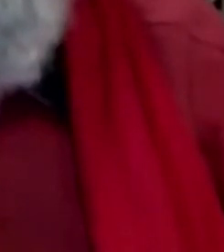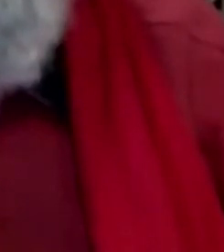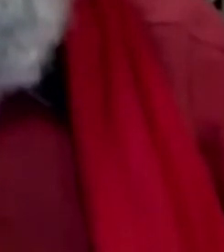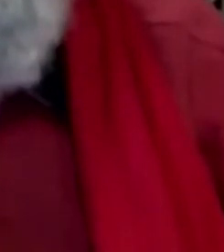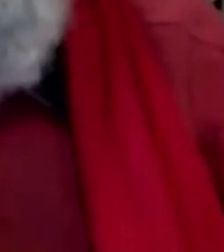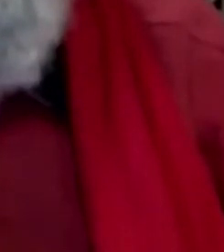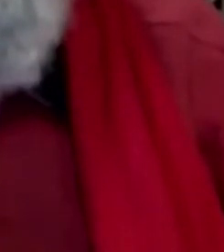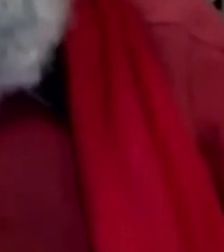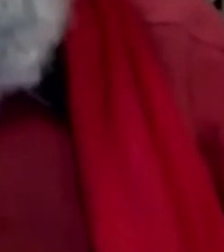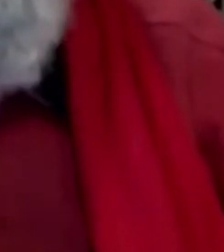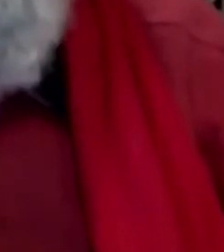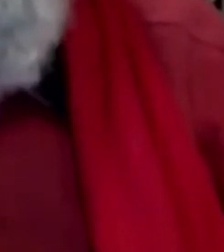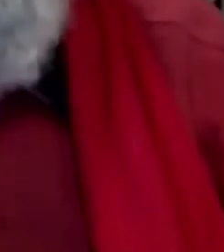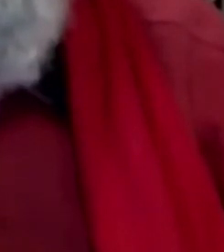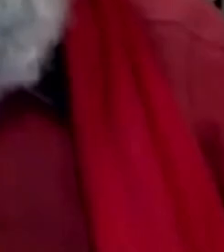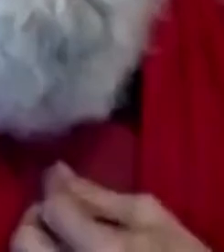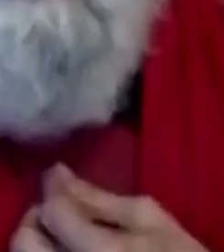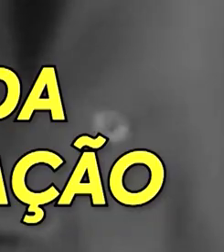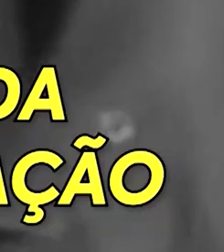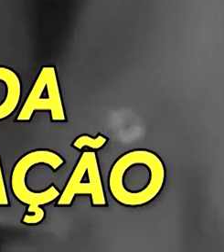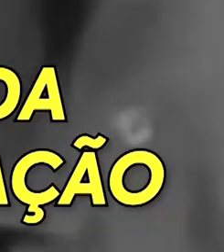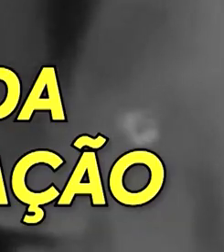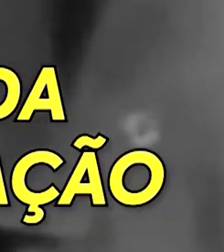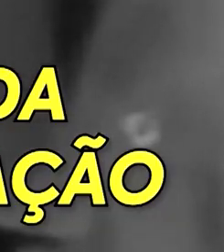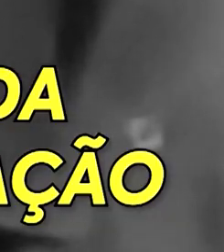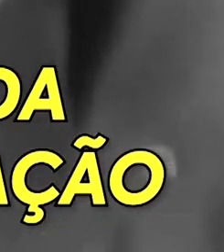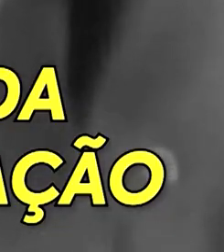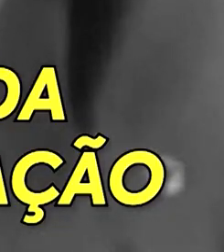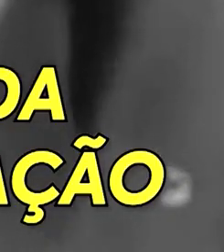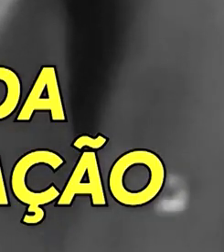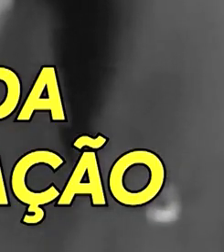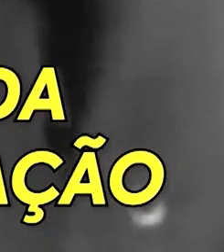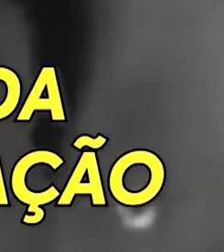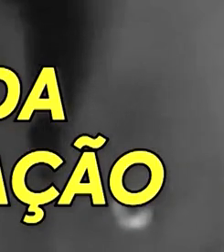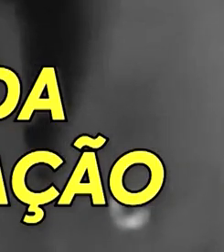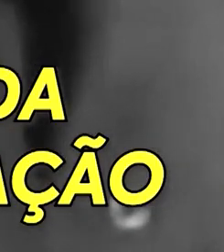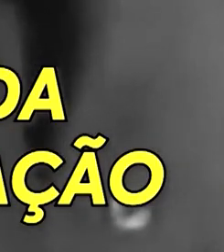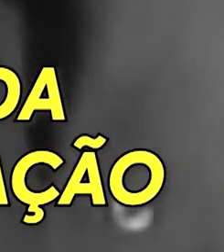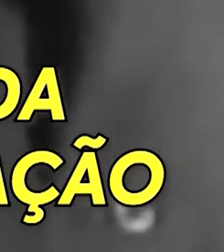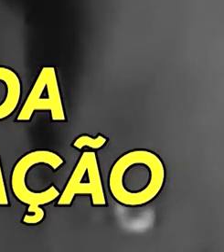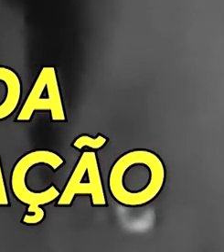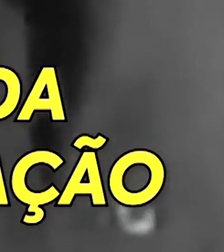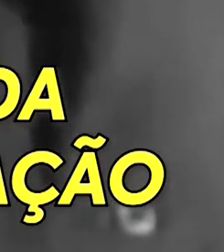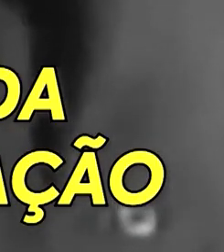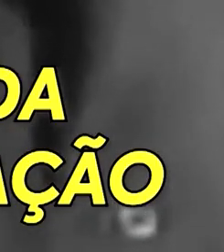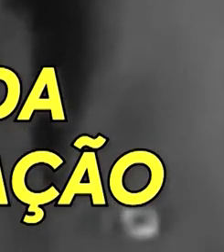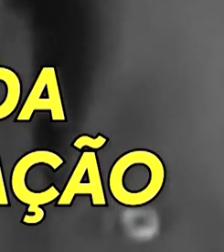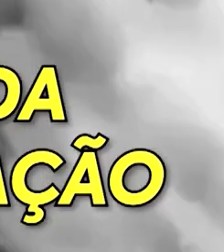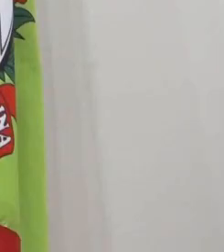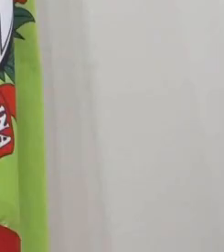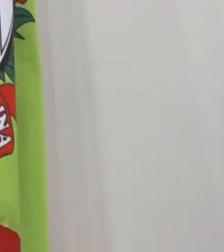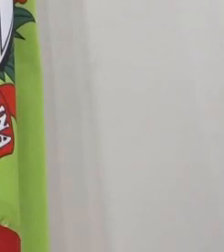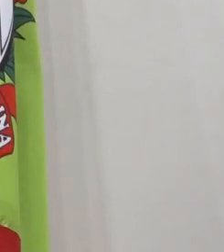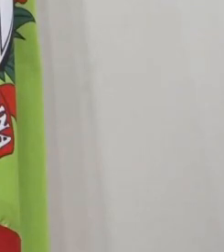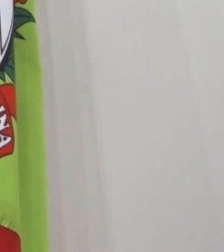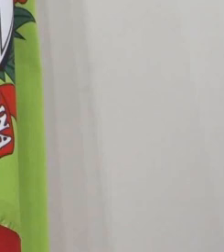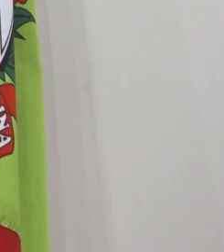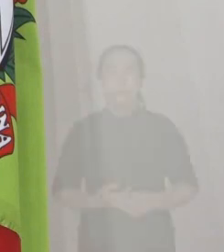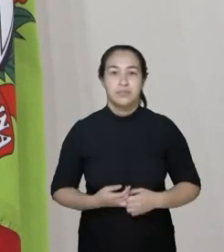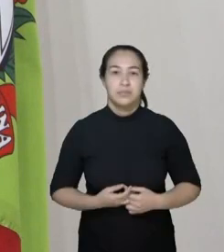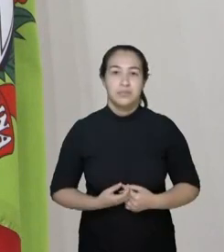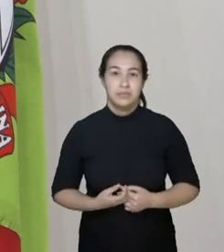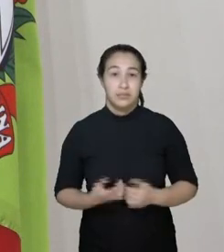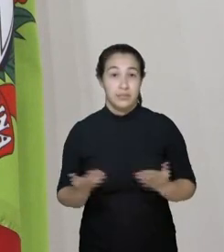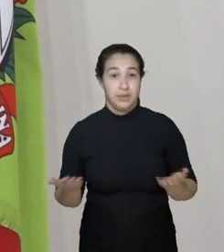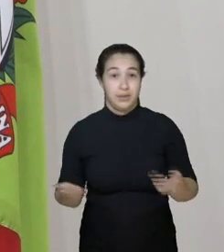povo, um filho da teologia da libertação. Um povo, um filho da teologia da libertação. Então